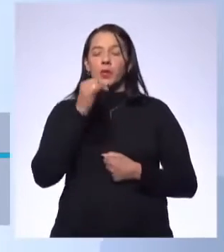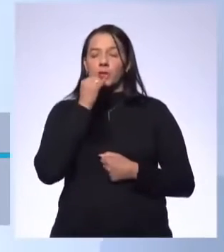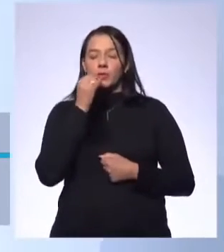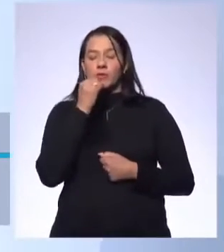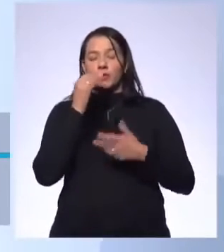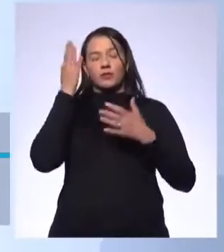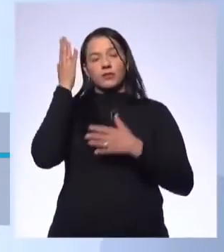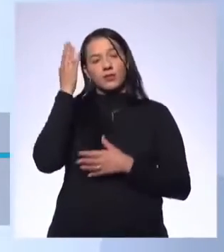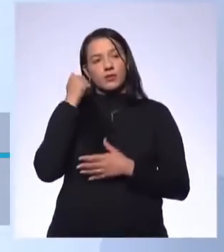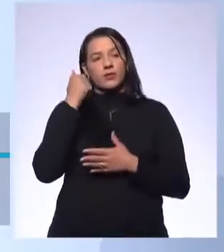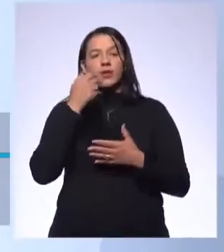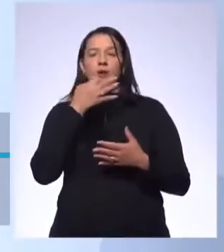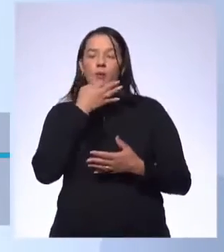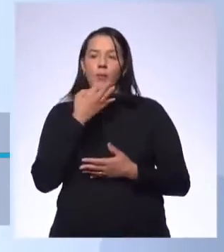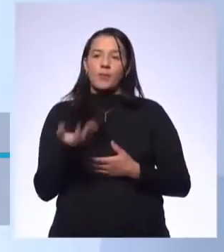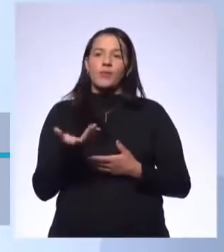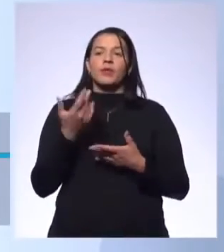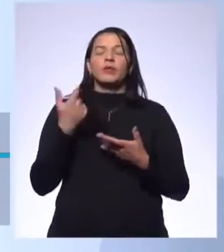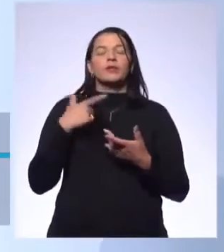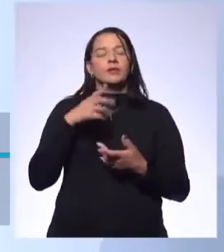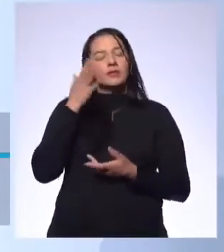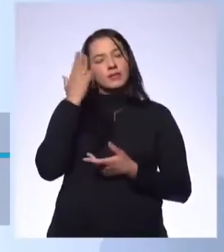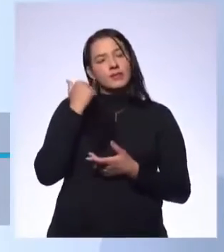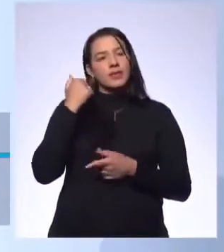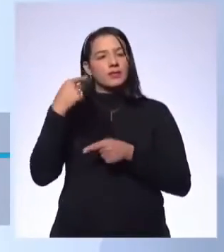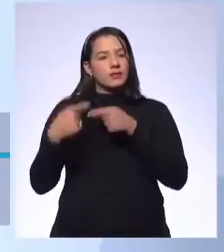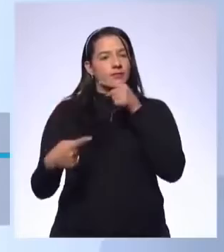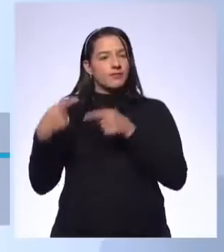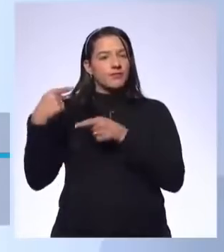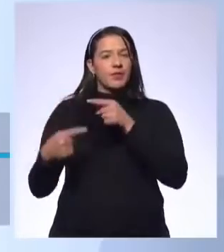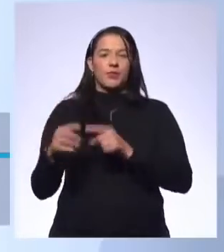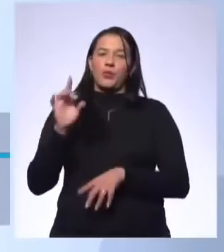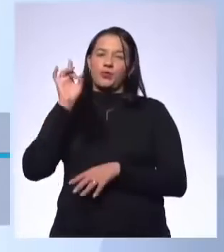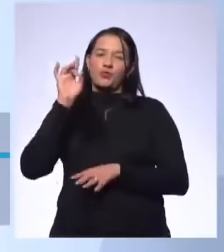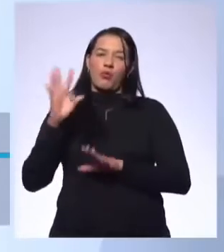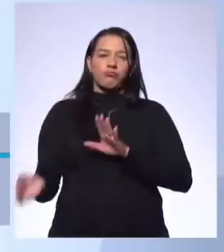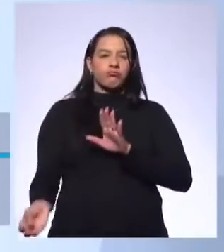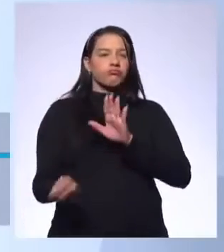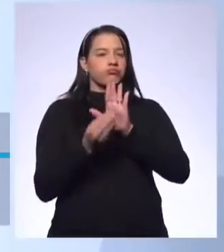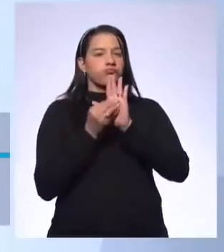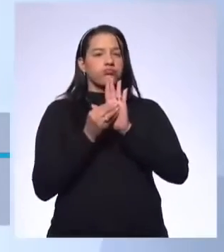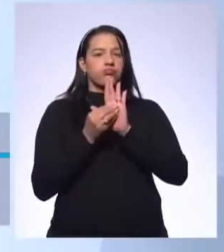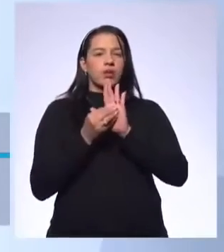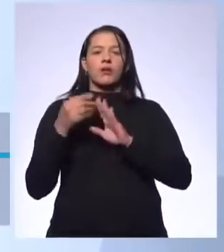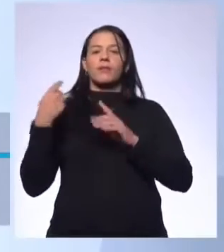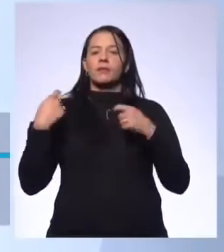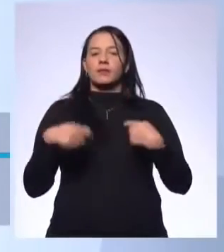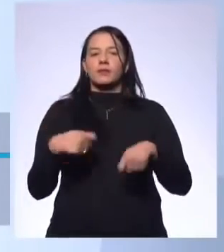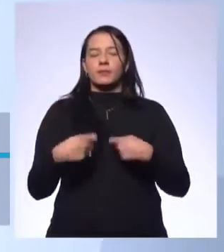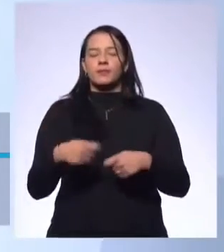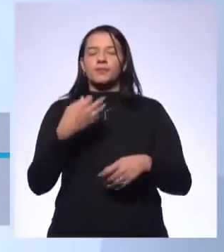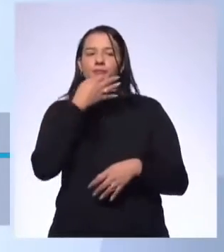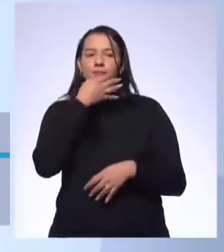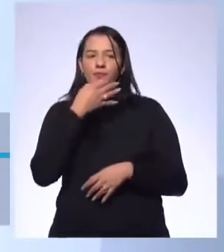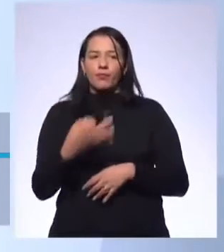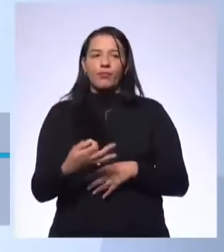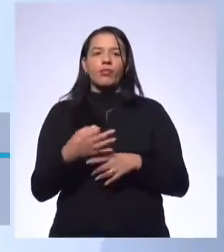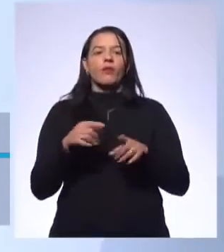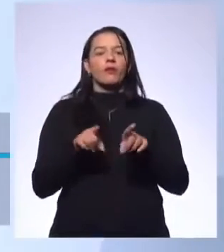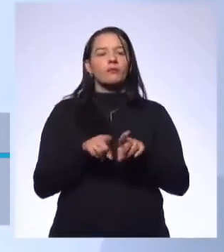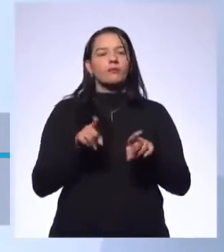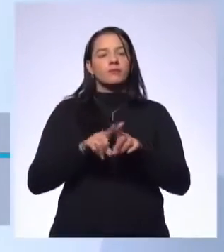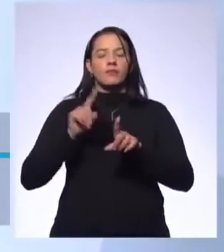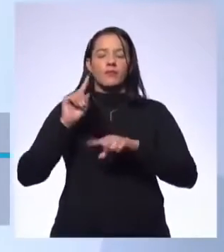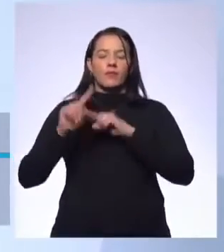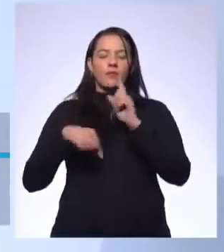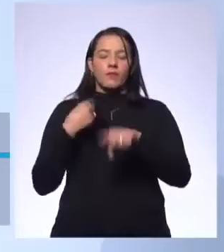comentar, eu sei discutir sobre eles, eu não vou só jogá-los ali, eu vou tecer comentário sobre eles, depois eu vou